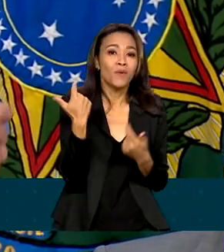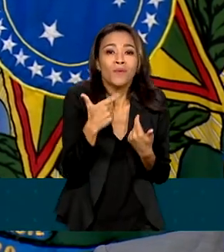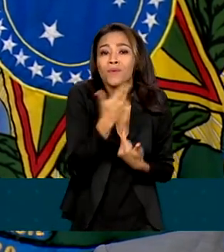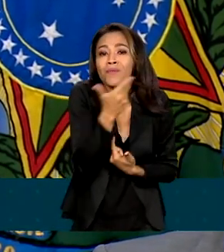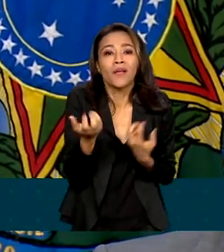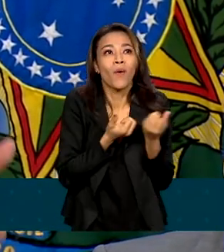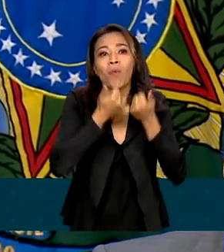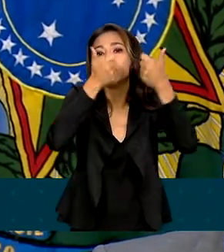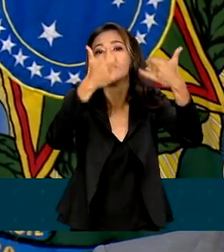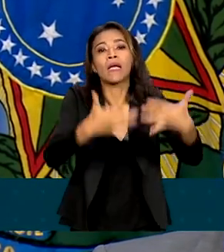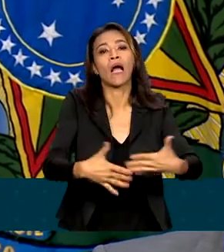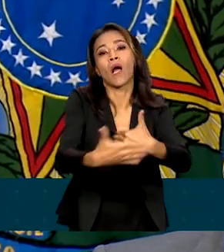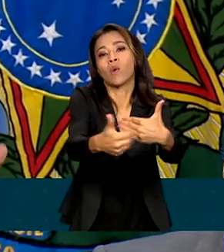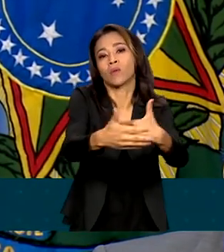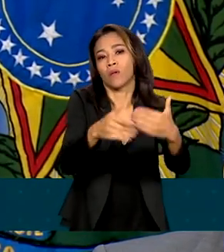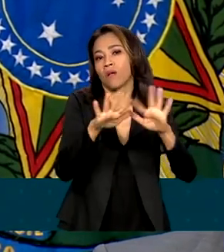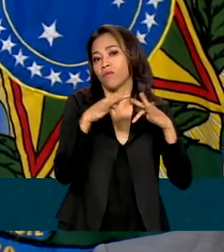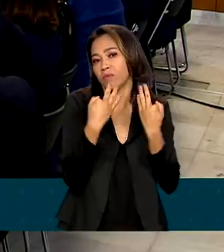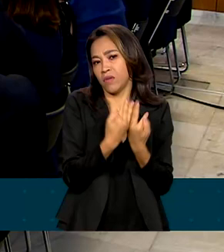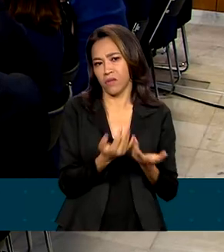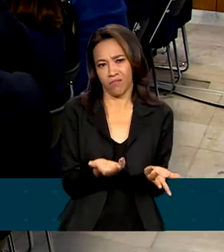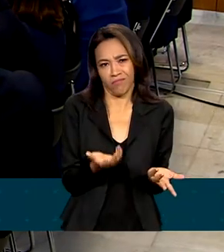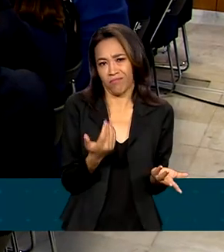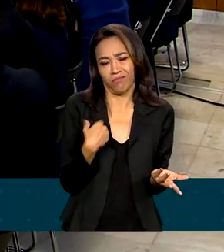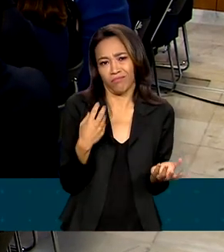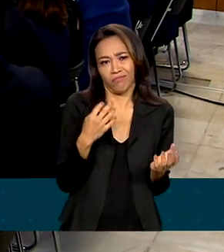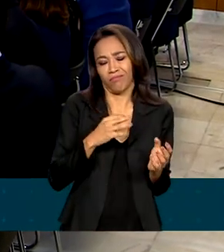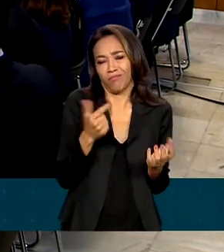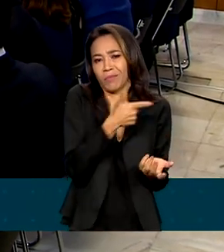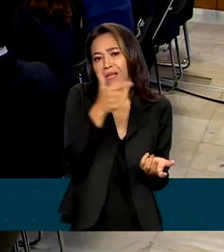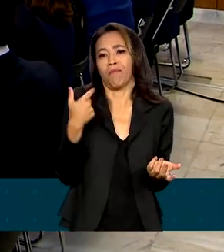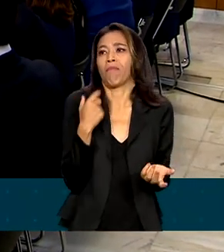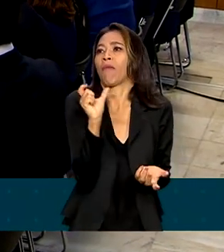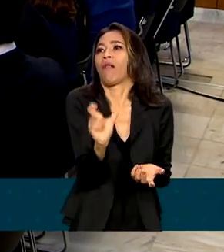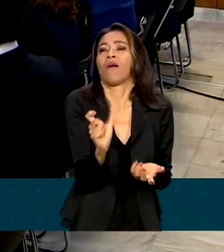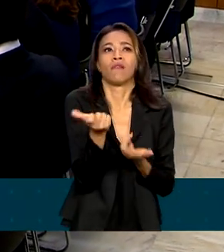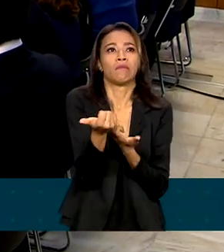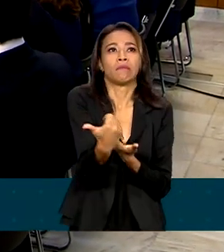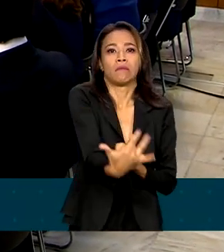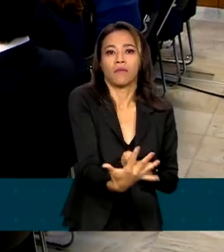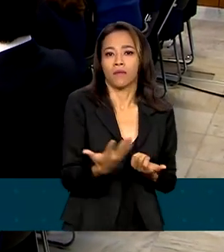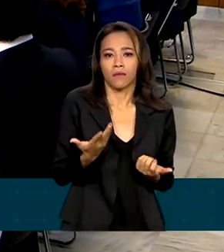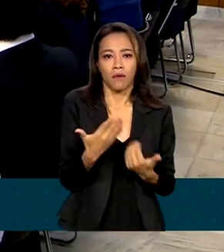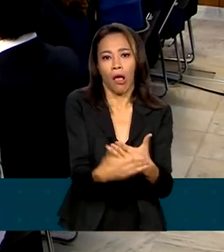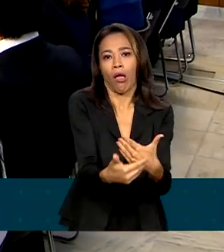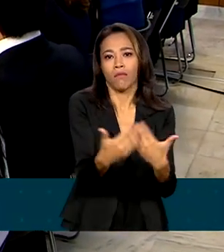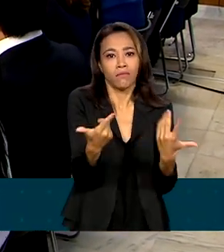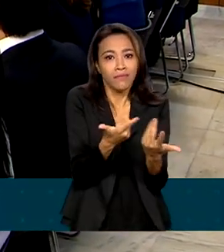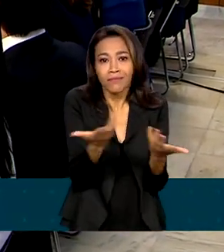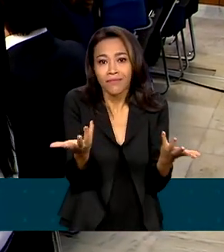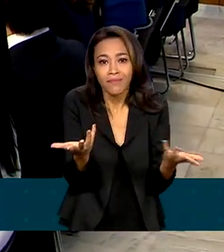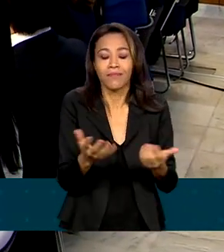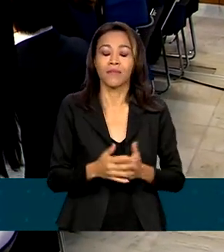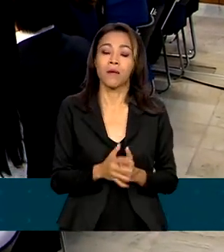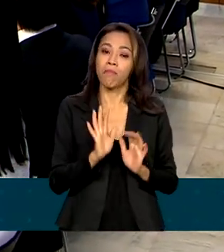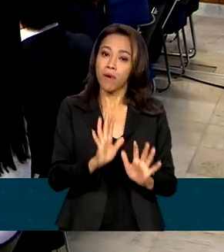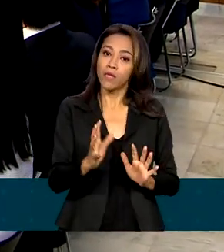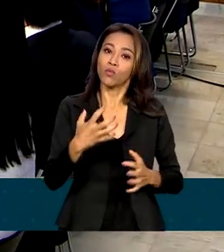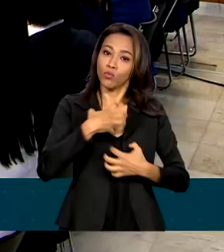perdeu parentes sabe que não existe palavra. Mas eu acho que era importante um gesto nosso,